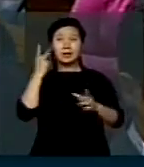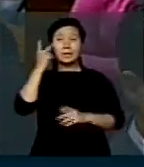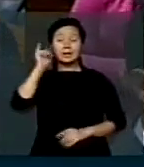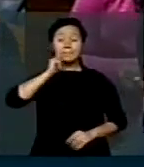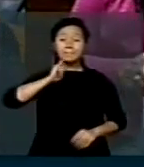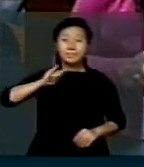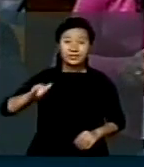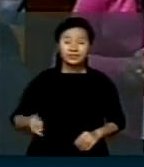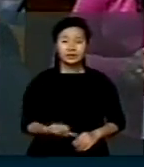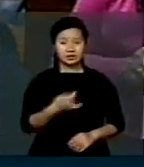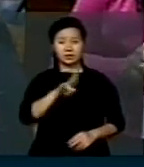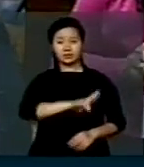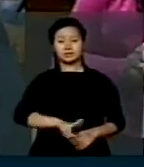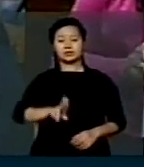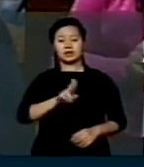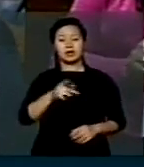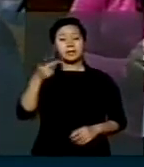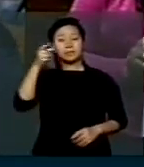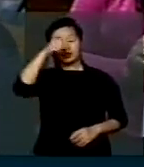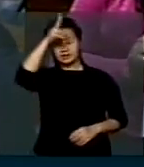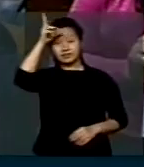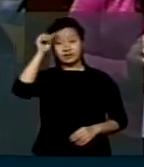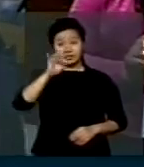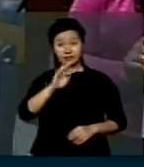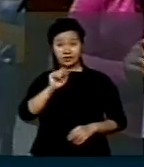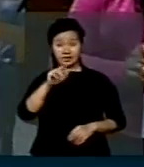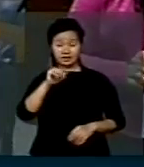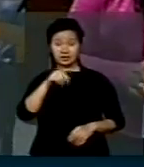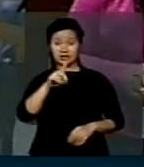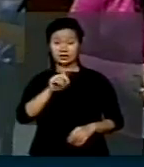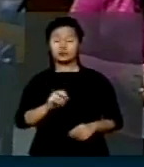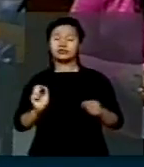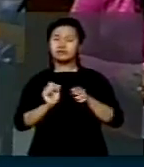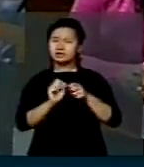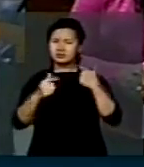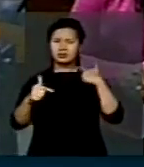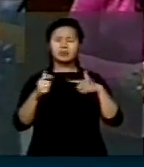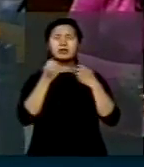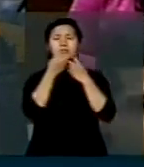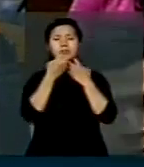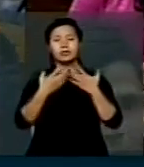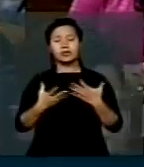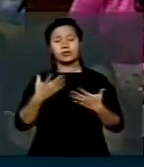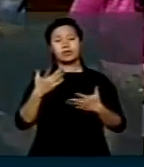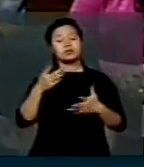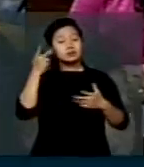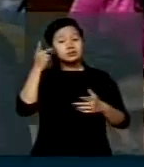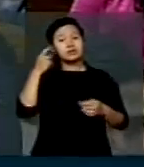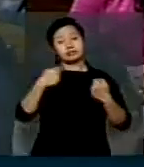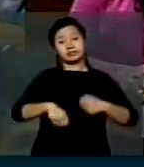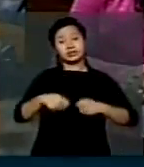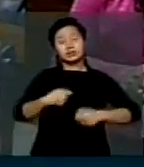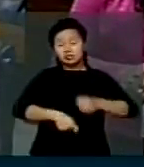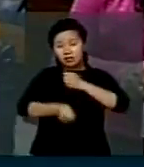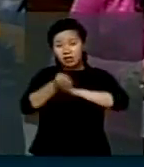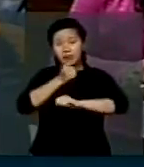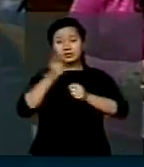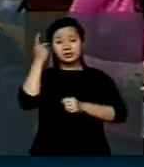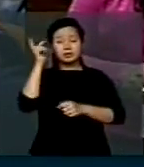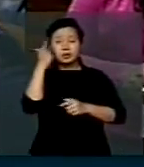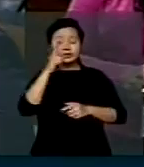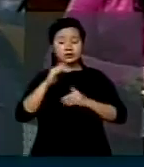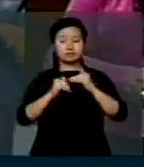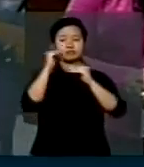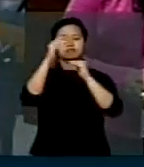Haddad vem desenvolvendo um bom trabalho na capital, e São Paulo precisa dessa renegociação para poder